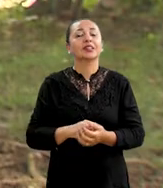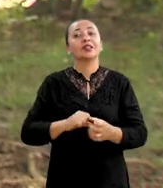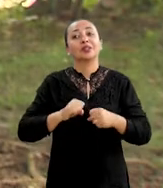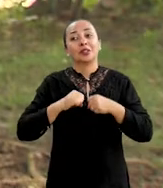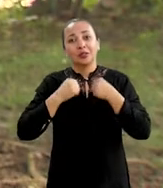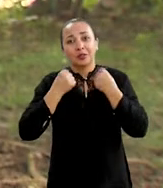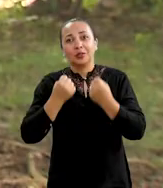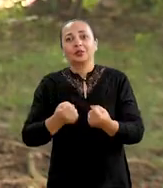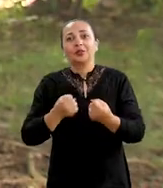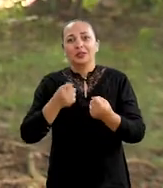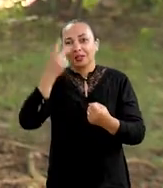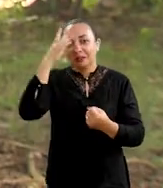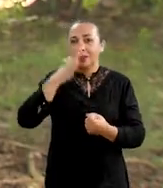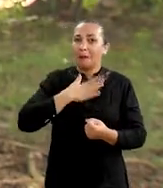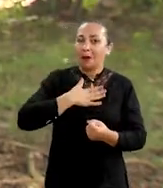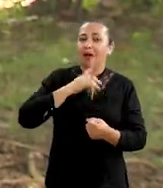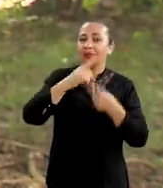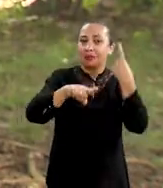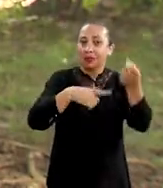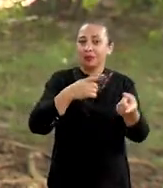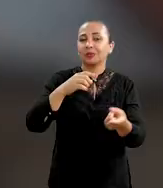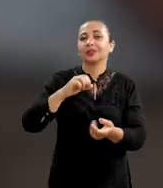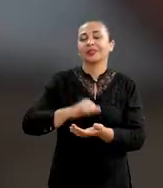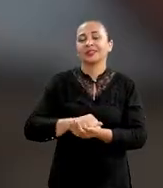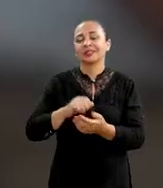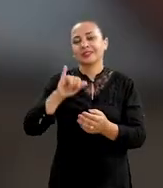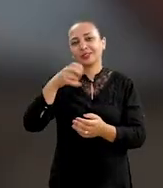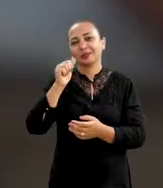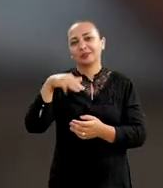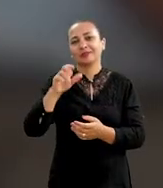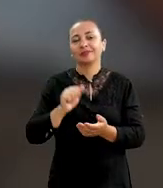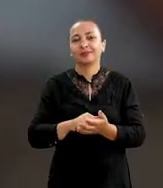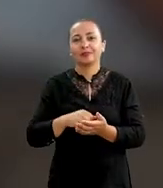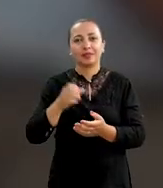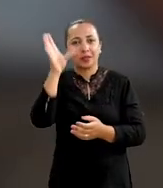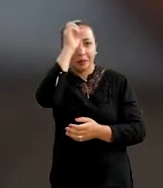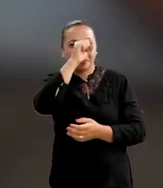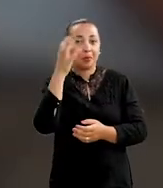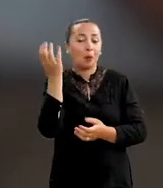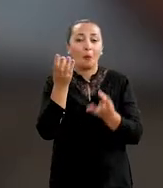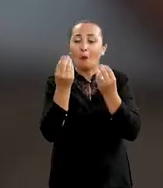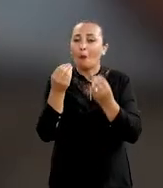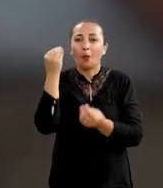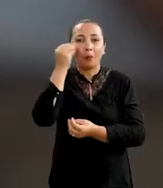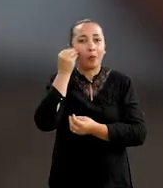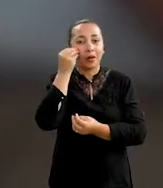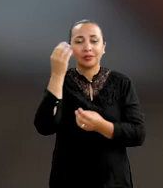Foi desafiador, tanto para mim quanto para ela. Eu aprendi bastante, foi uma experiência nova, que eu nunca tinha